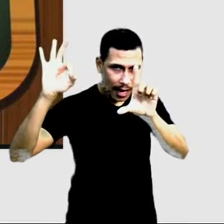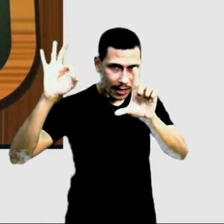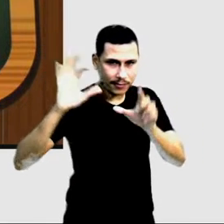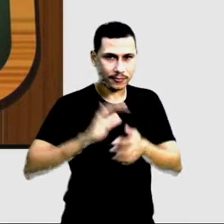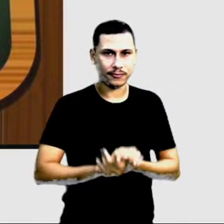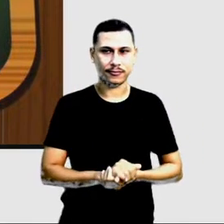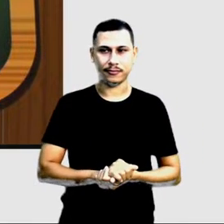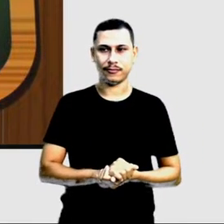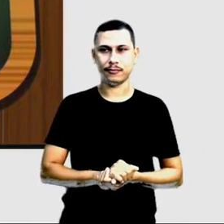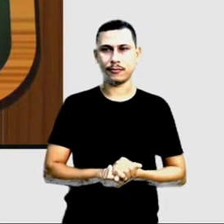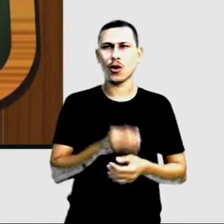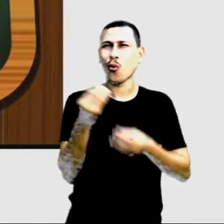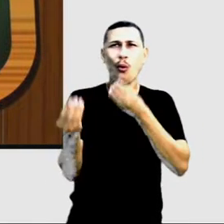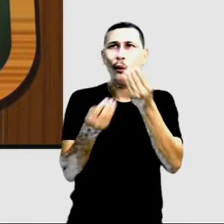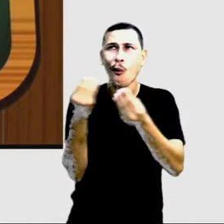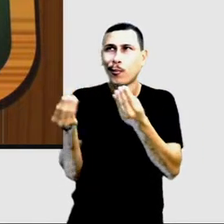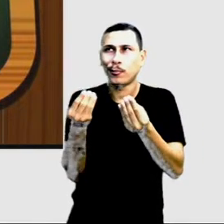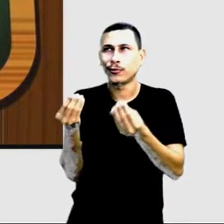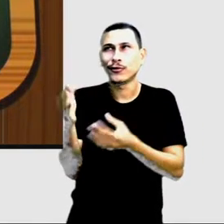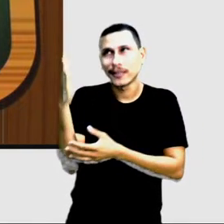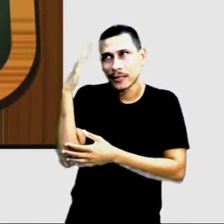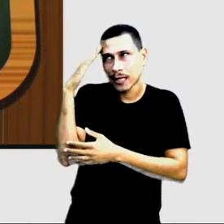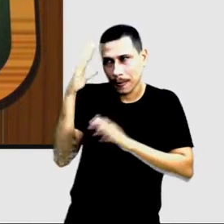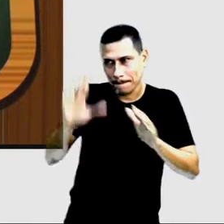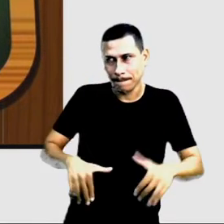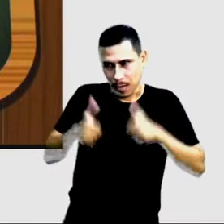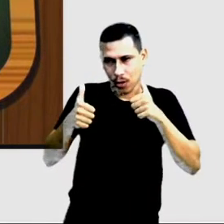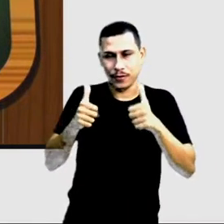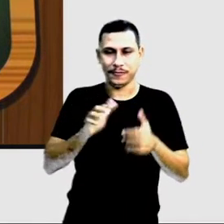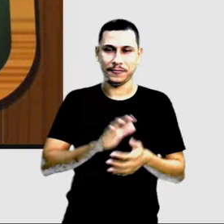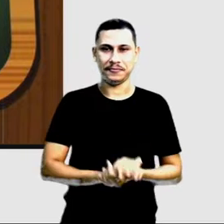Mas, como assim? Vamos pensar um pouco.